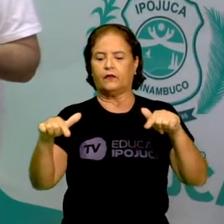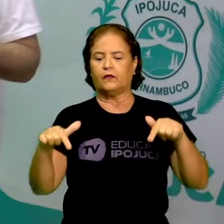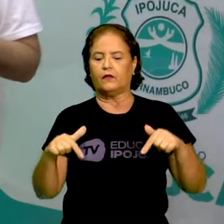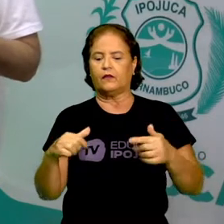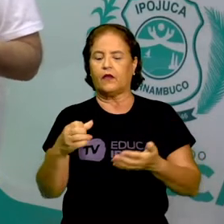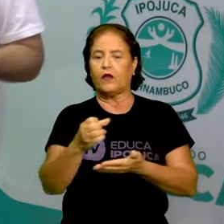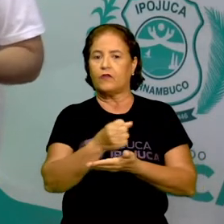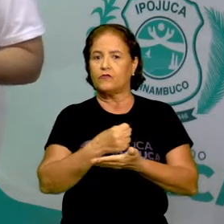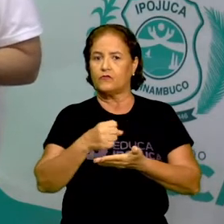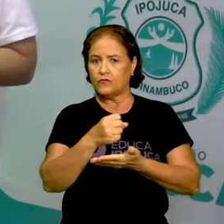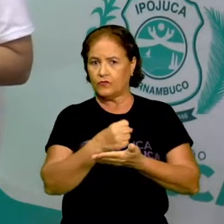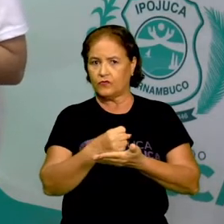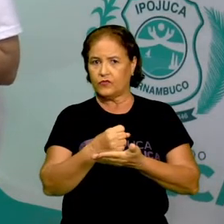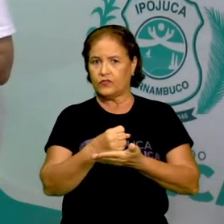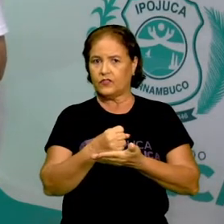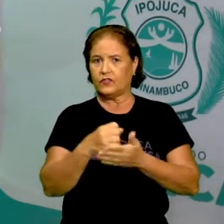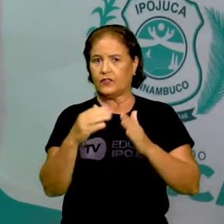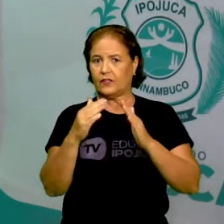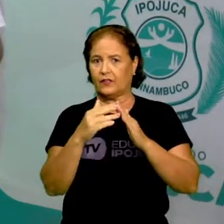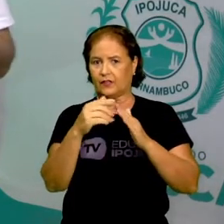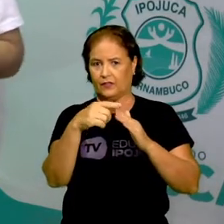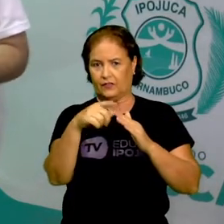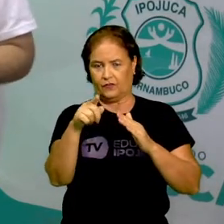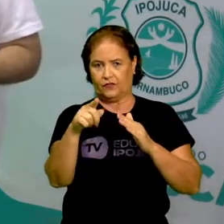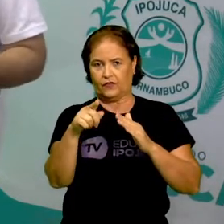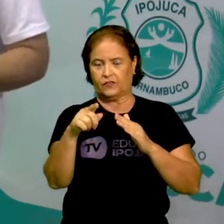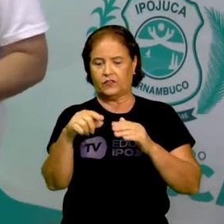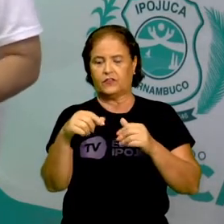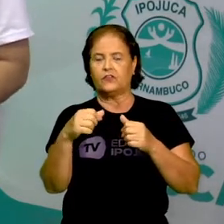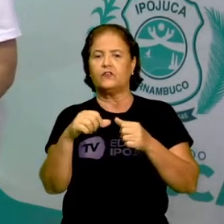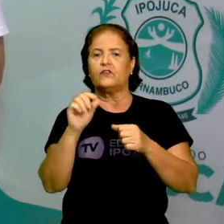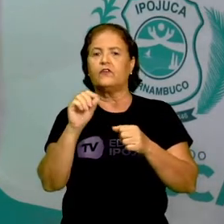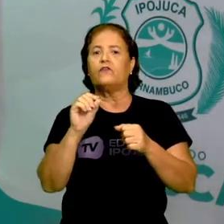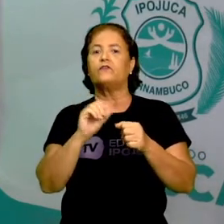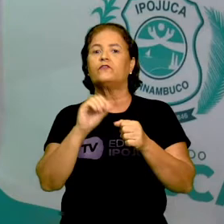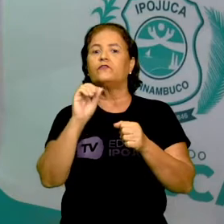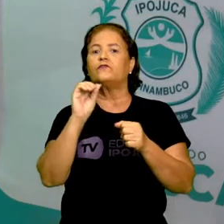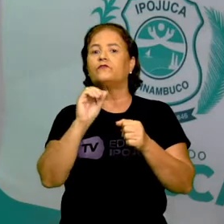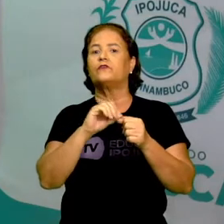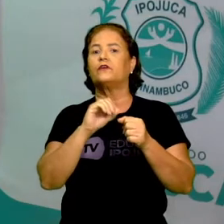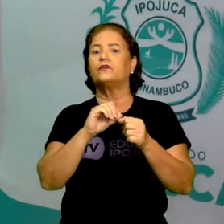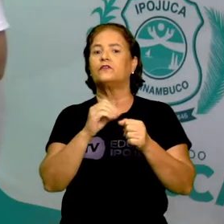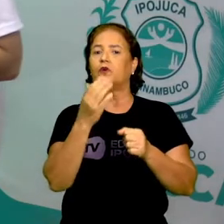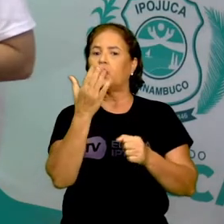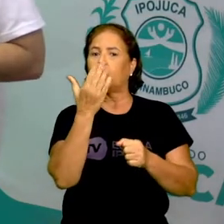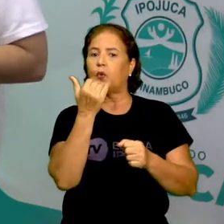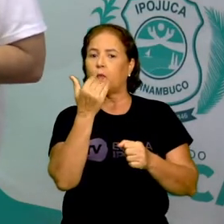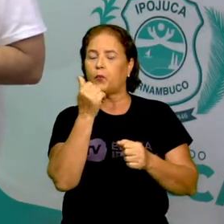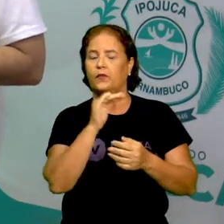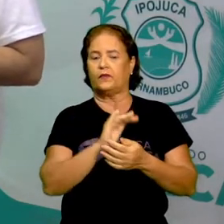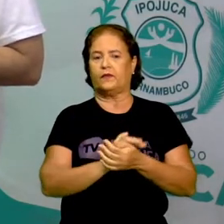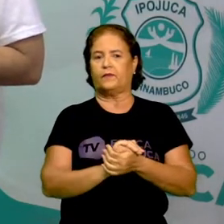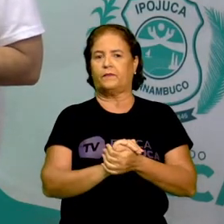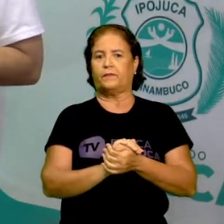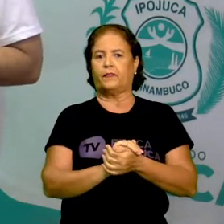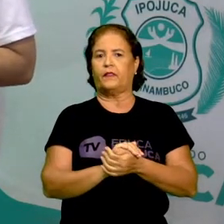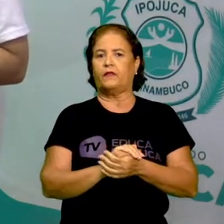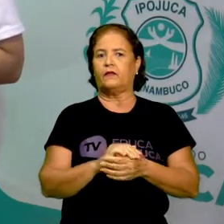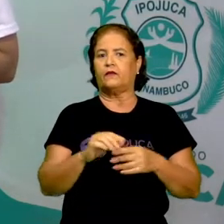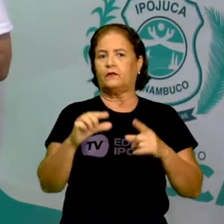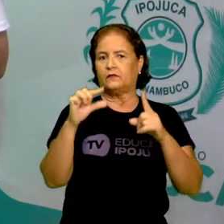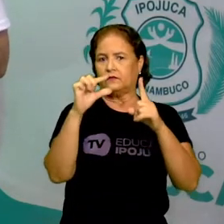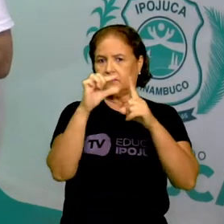vocês realizam o que? As suas refeições. Na geografia, a palavra espaço